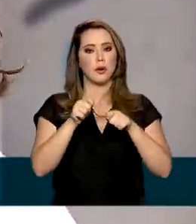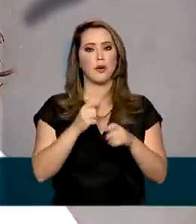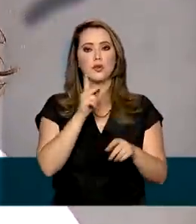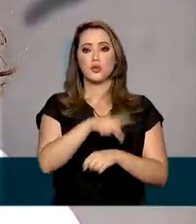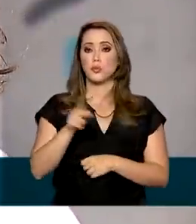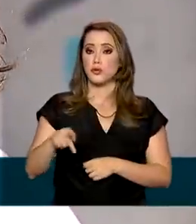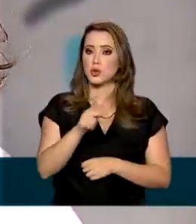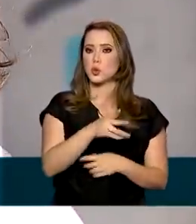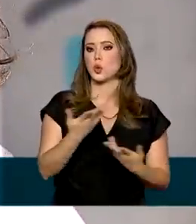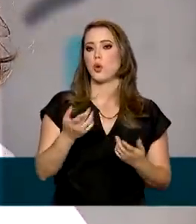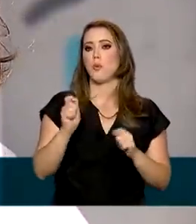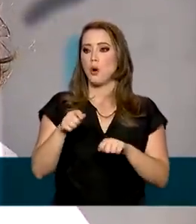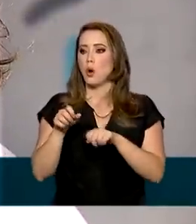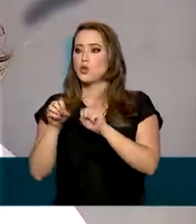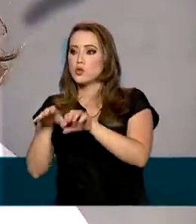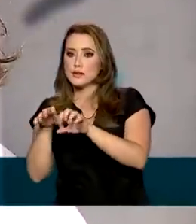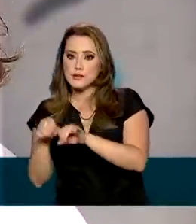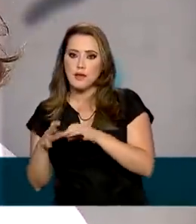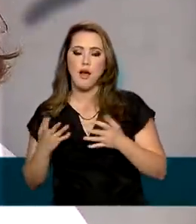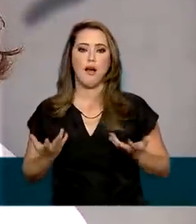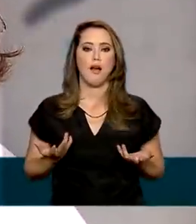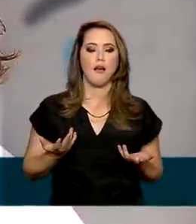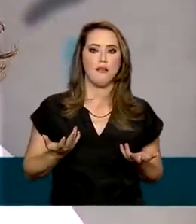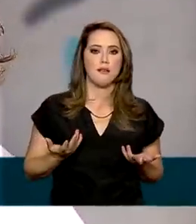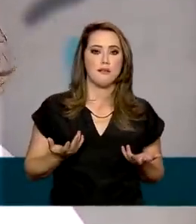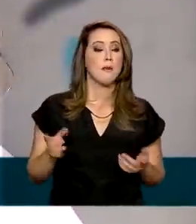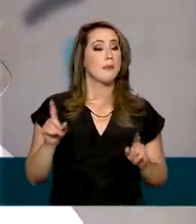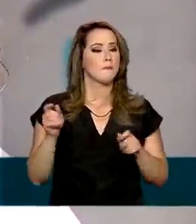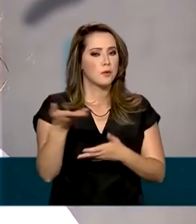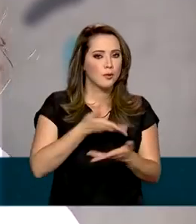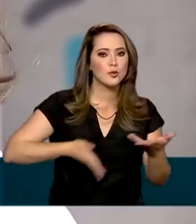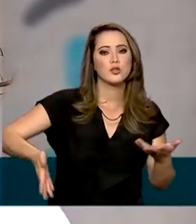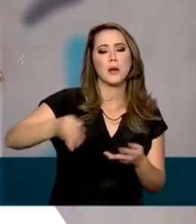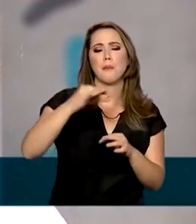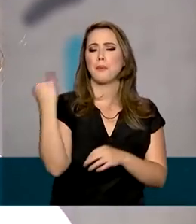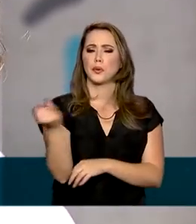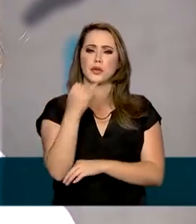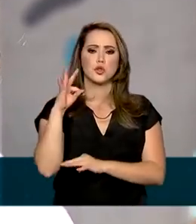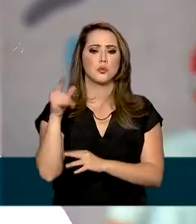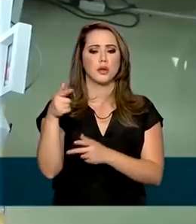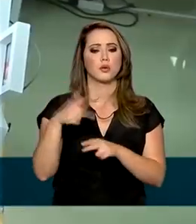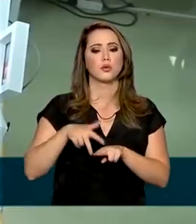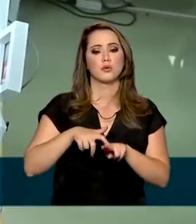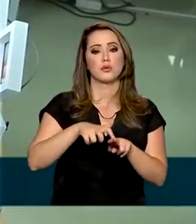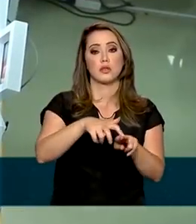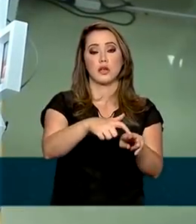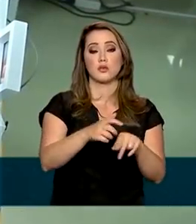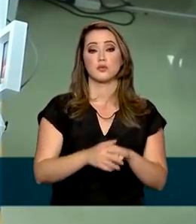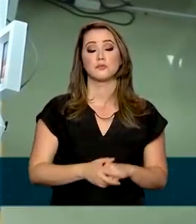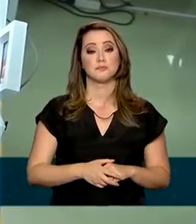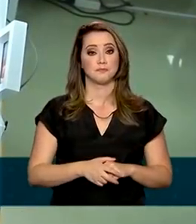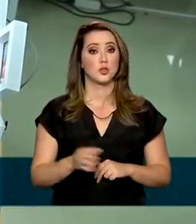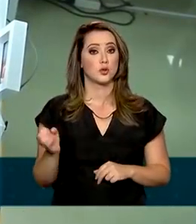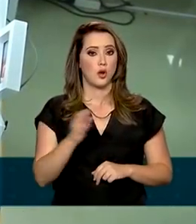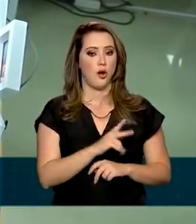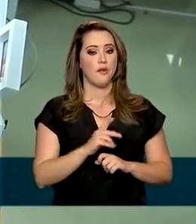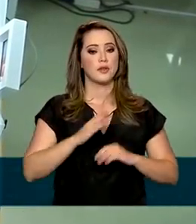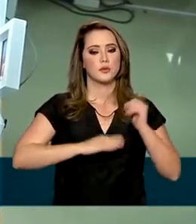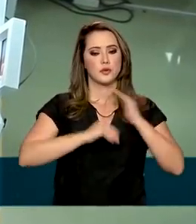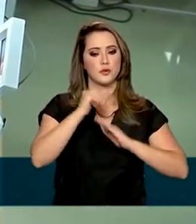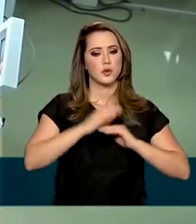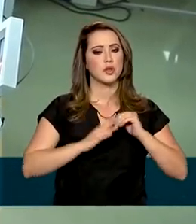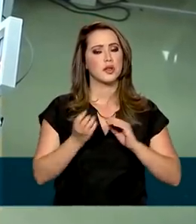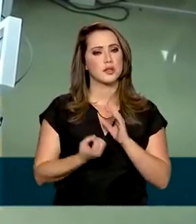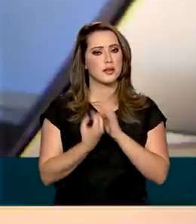empresa de skate. Então, acho que gira toda a roda que o skate está envolvido. Novas ocupações surgiram e se